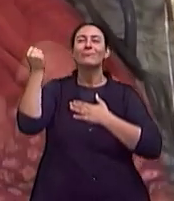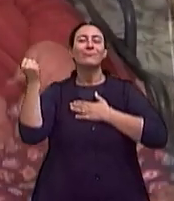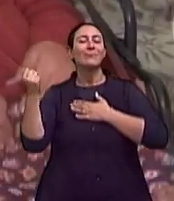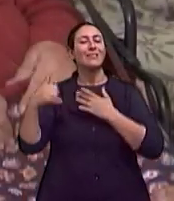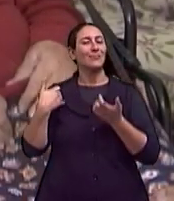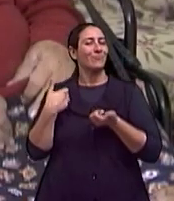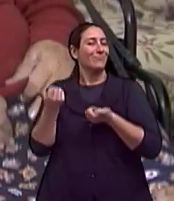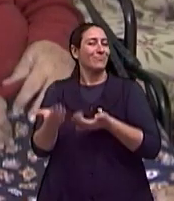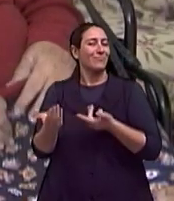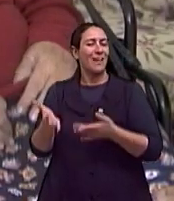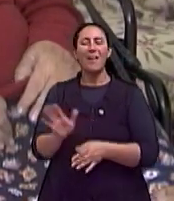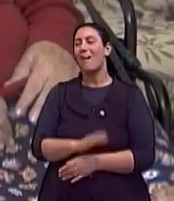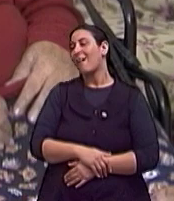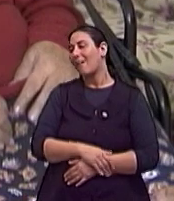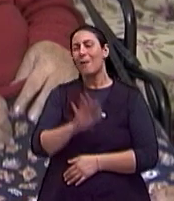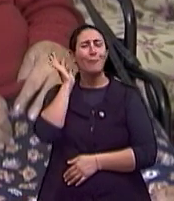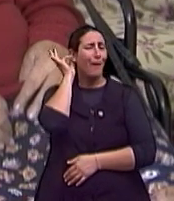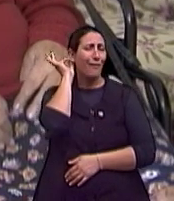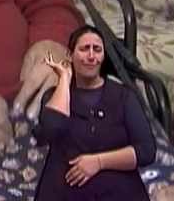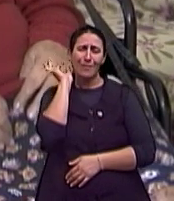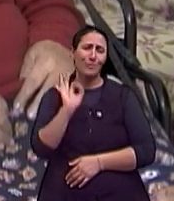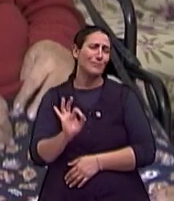Achei maravilhosa.